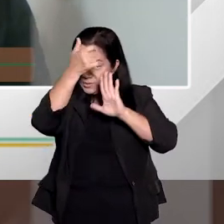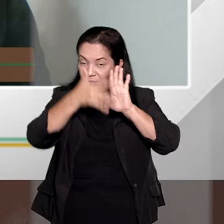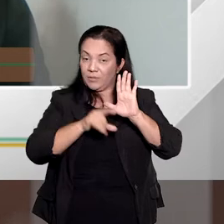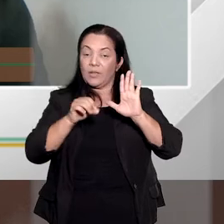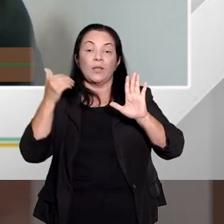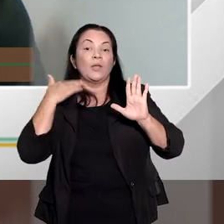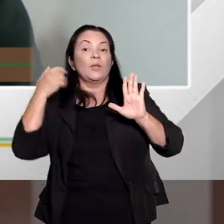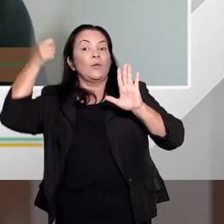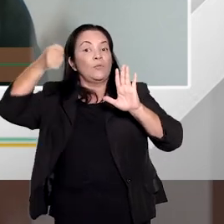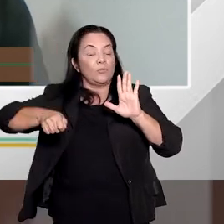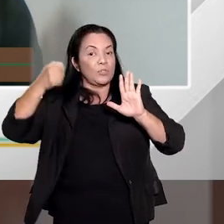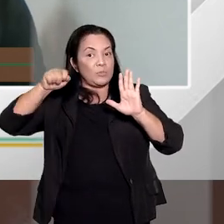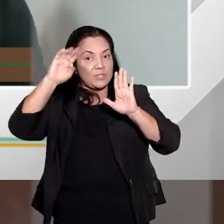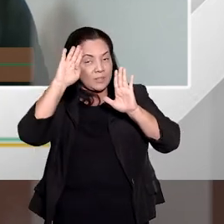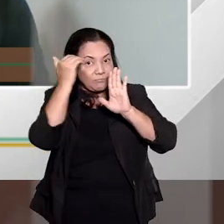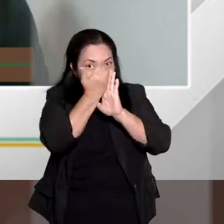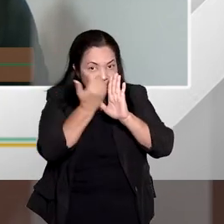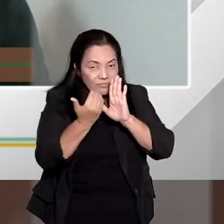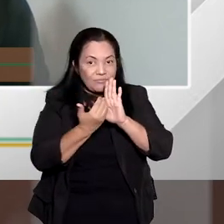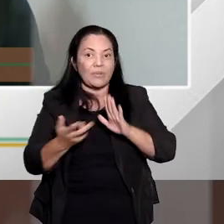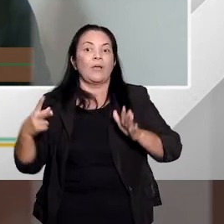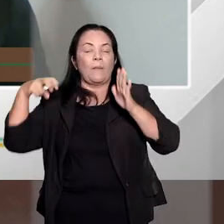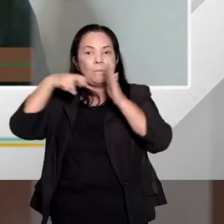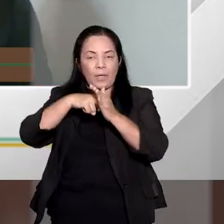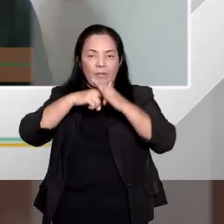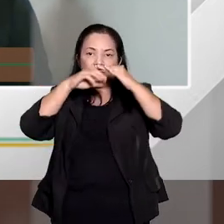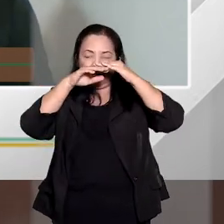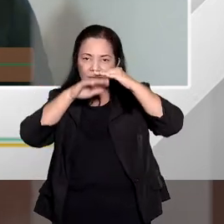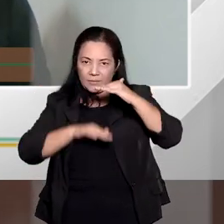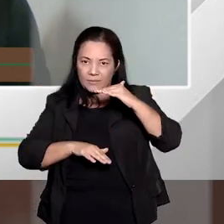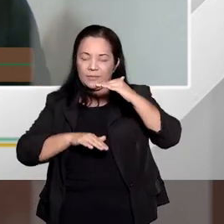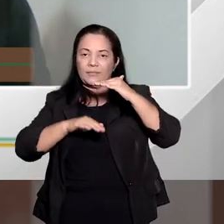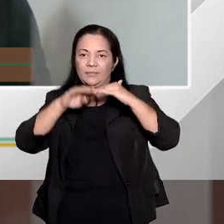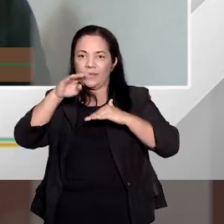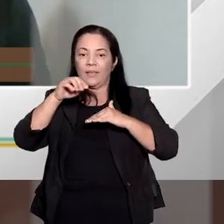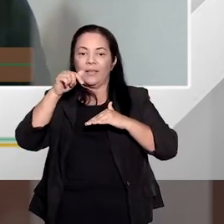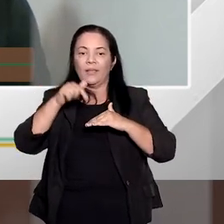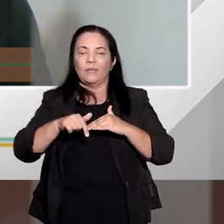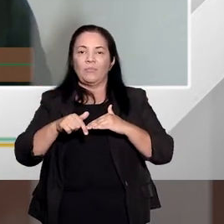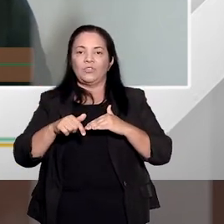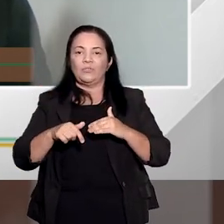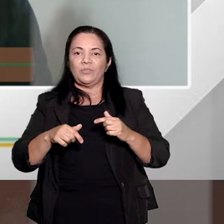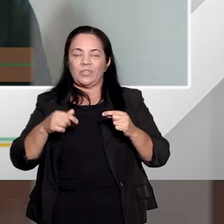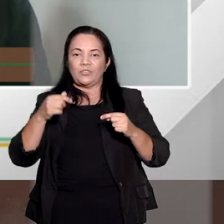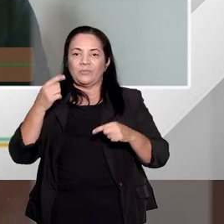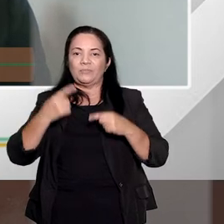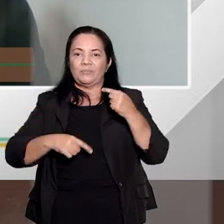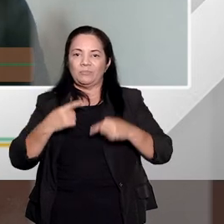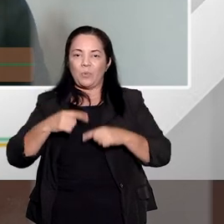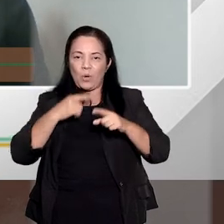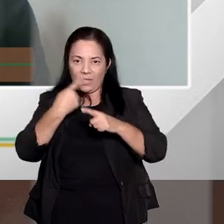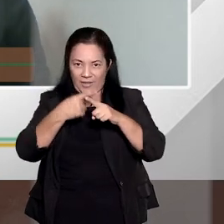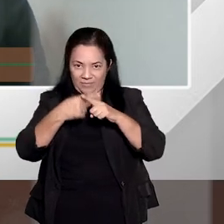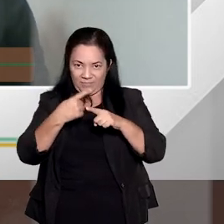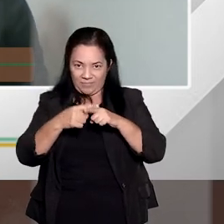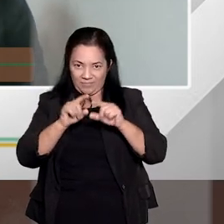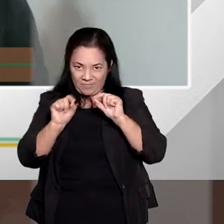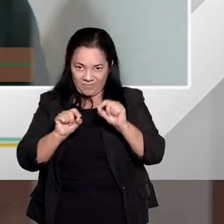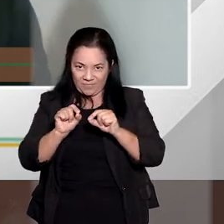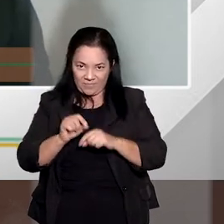fixar abaixo do mínimo legal, tá? E aqui tem uma discussão interessante, por quê? Né?